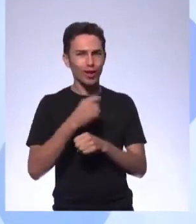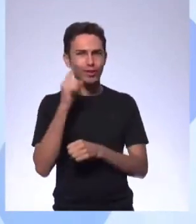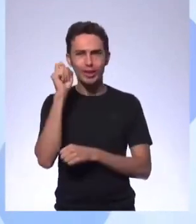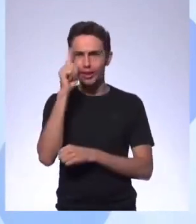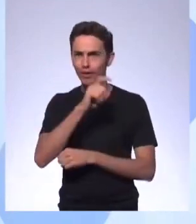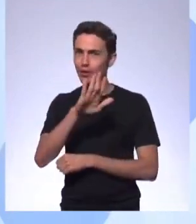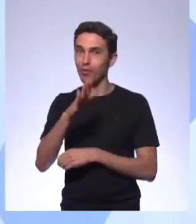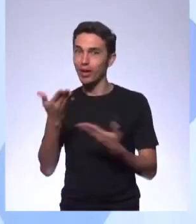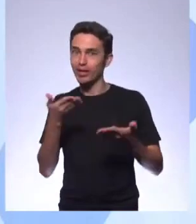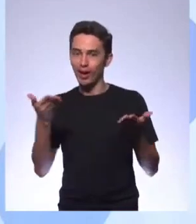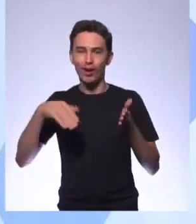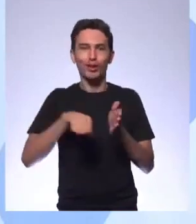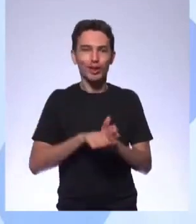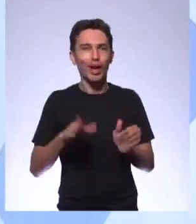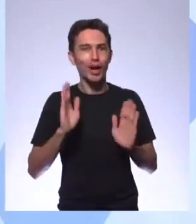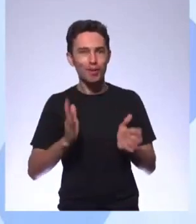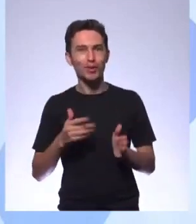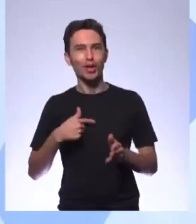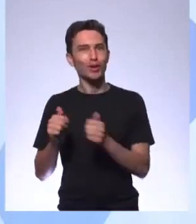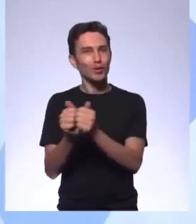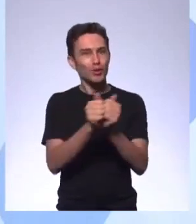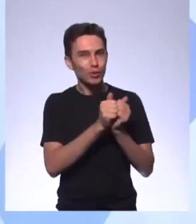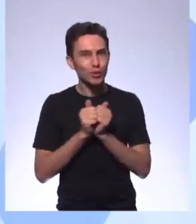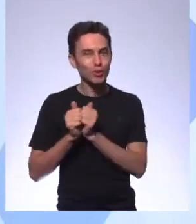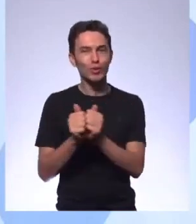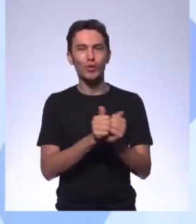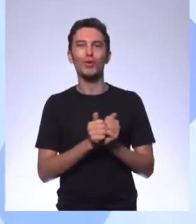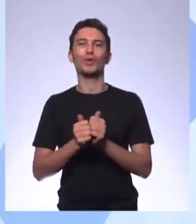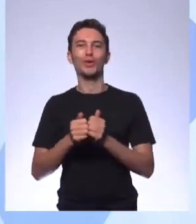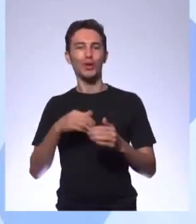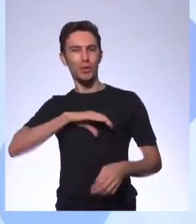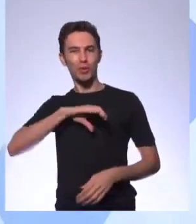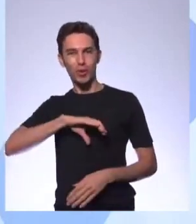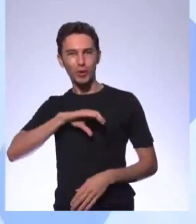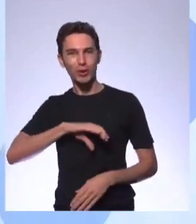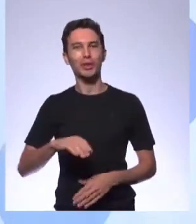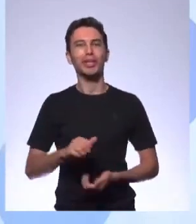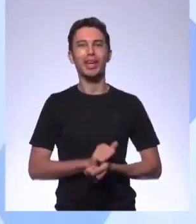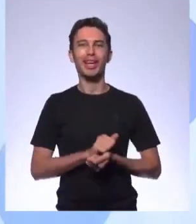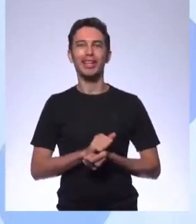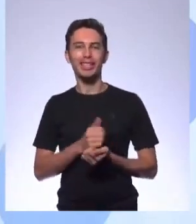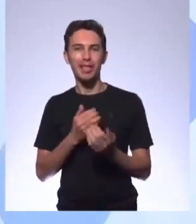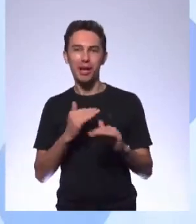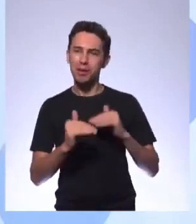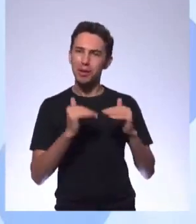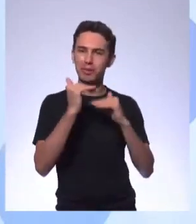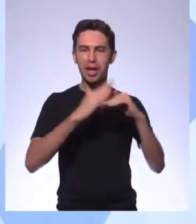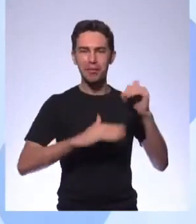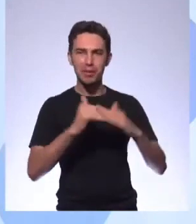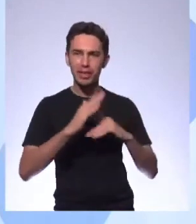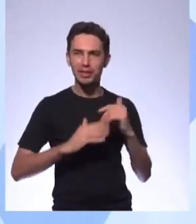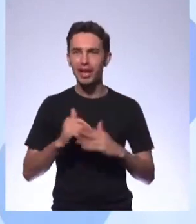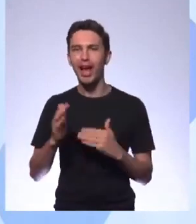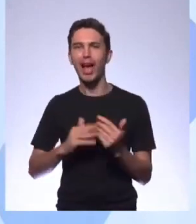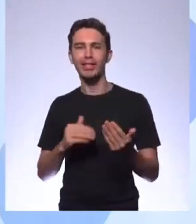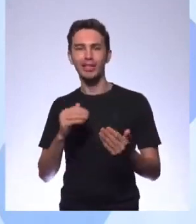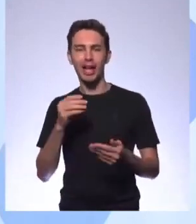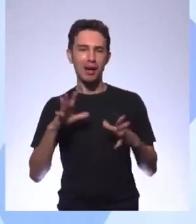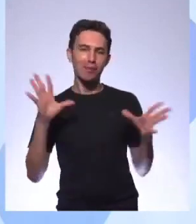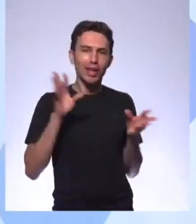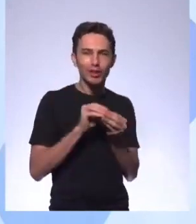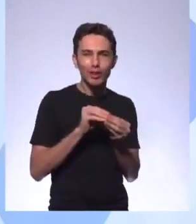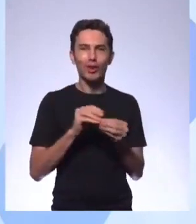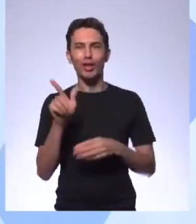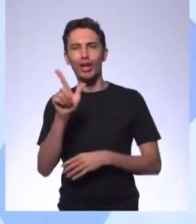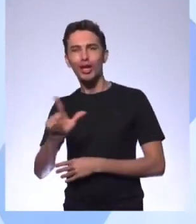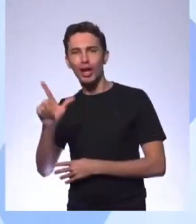complicado, mas estamos aqui. Estamos juntos na nossa língua portuguesa, desenvolvendo as habilidades, falando de resenha, falando de